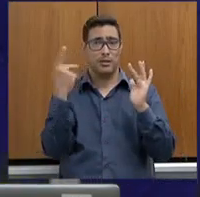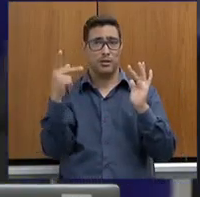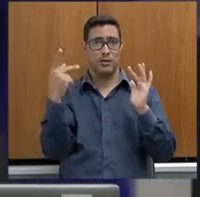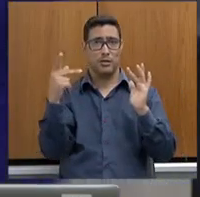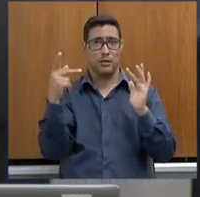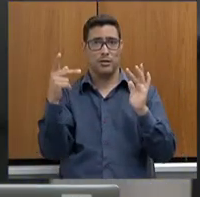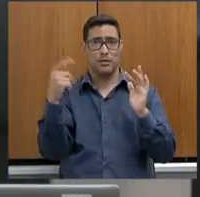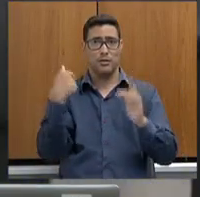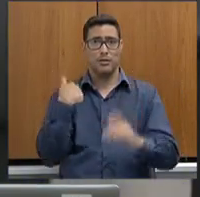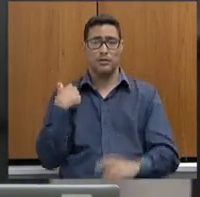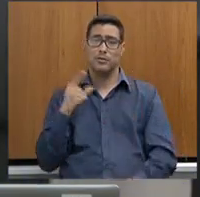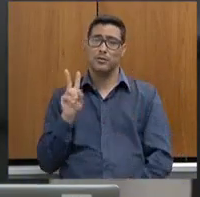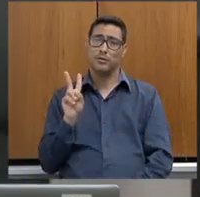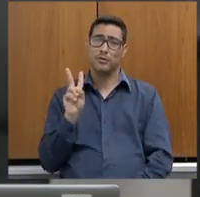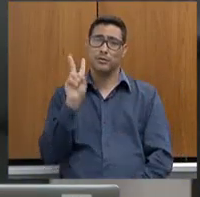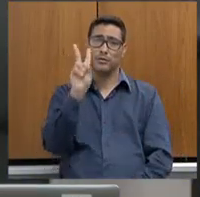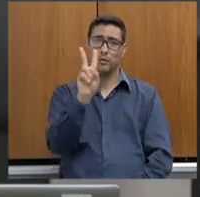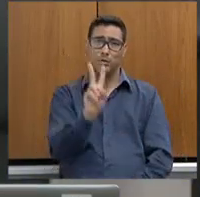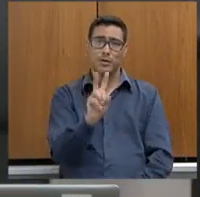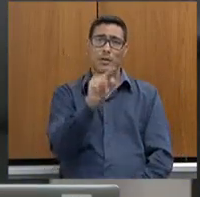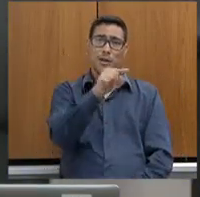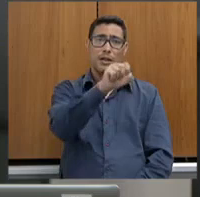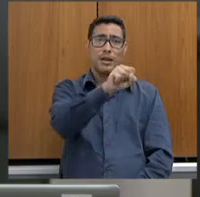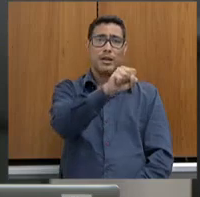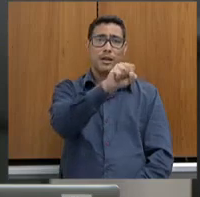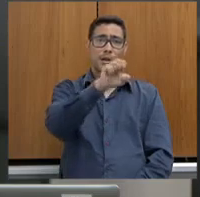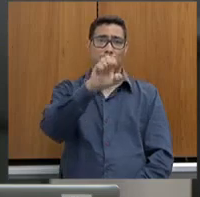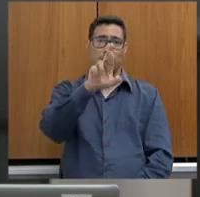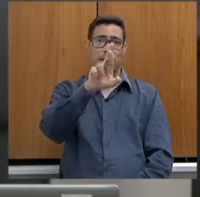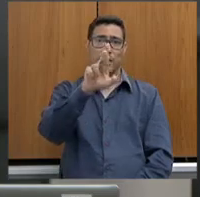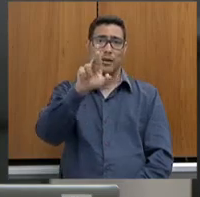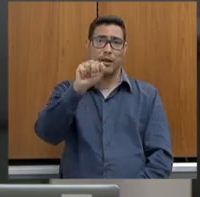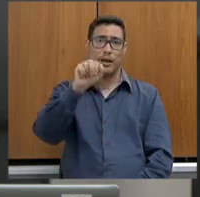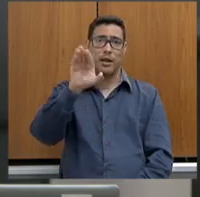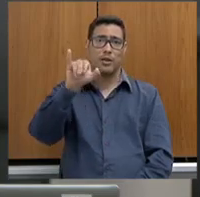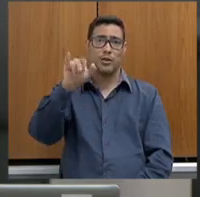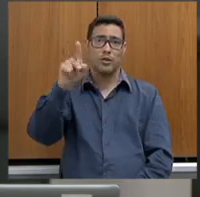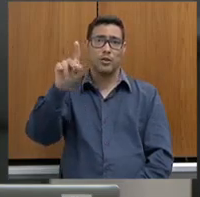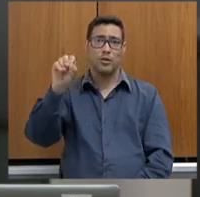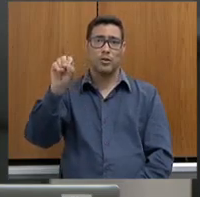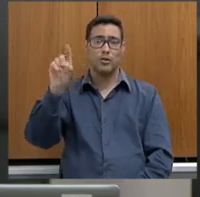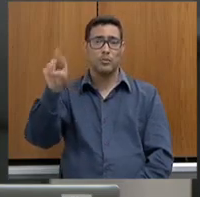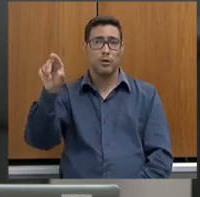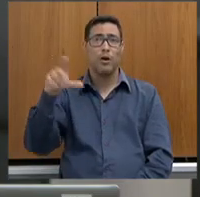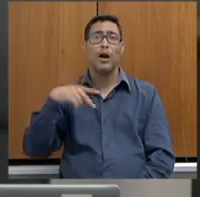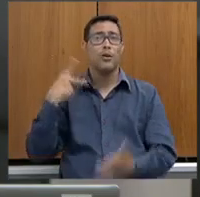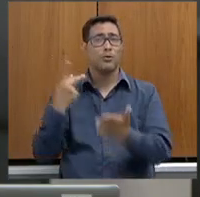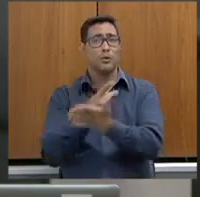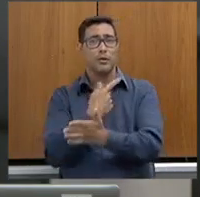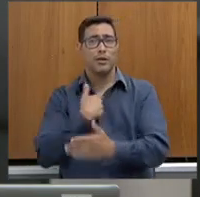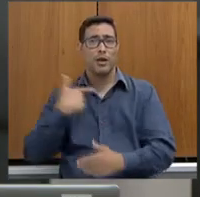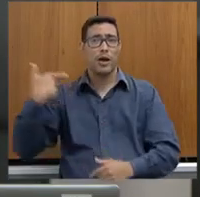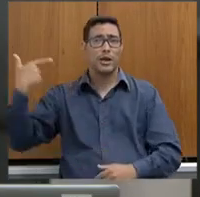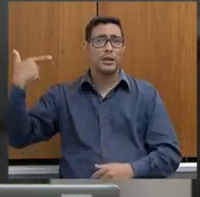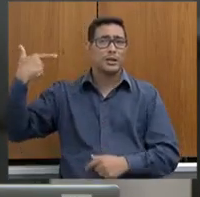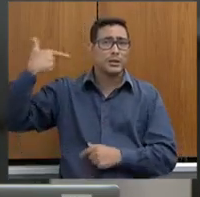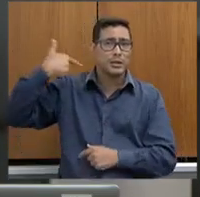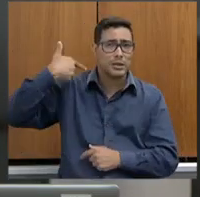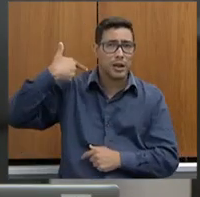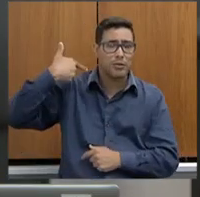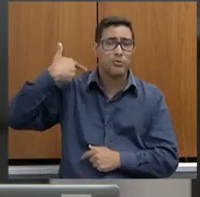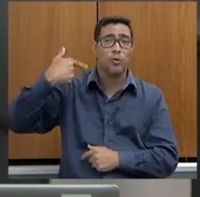aqui na Serra do Cipó. Carro tomado de assalto, quatro indivíduos,